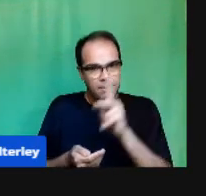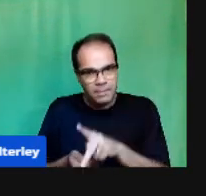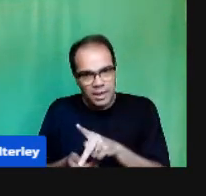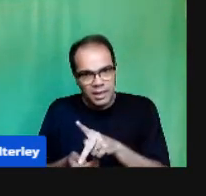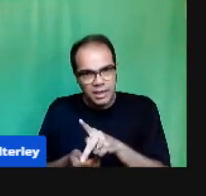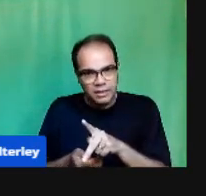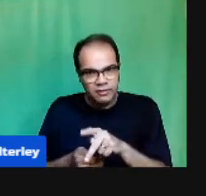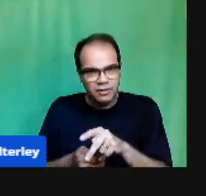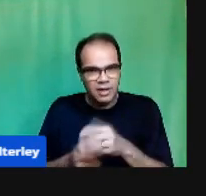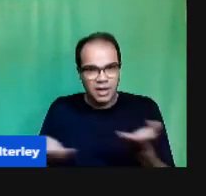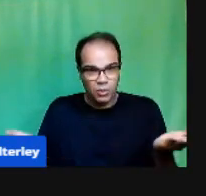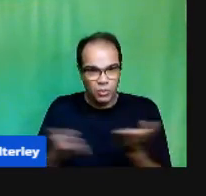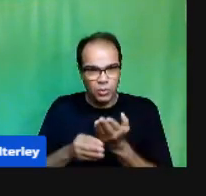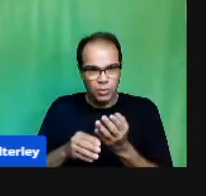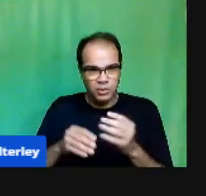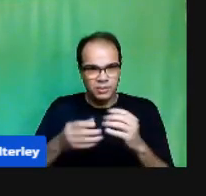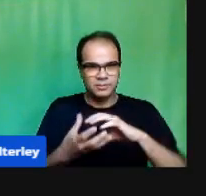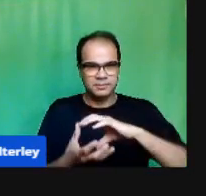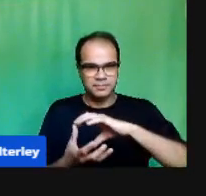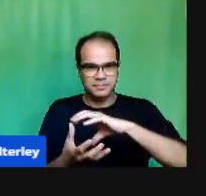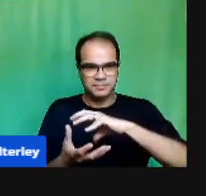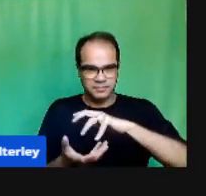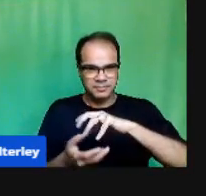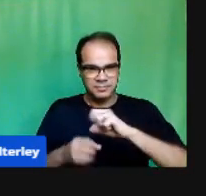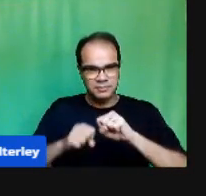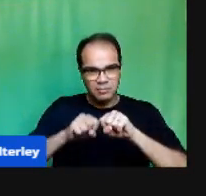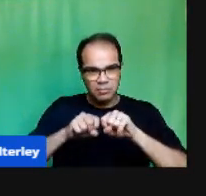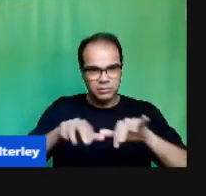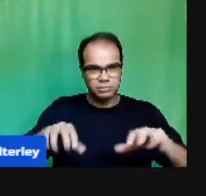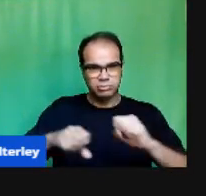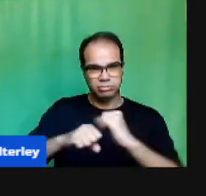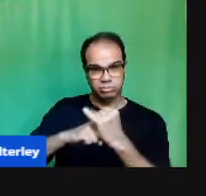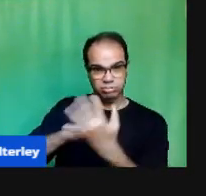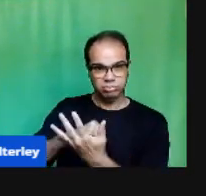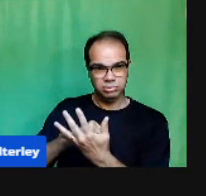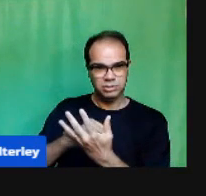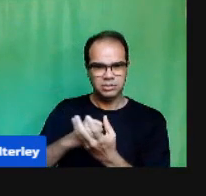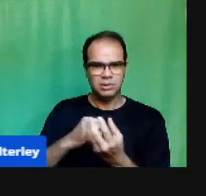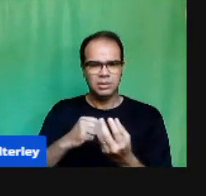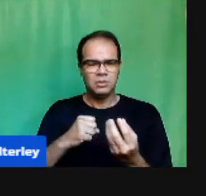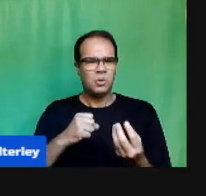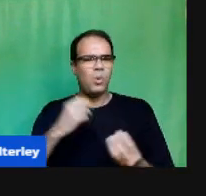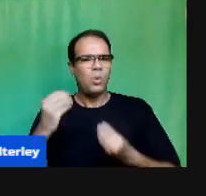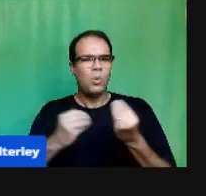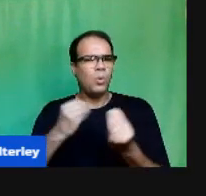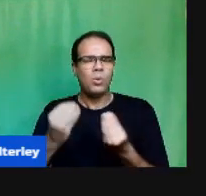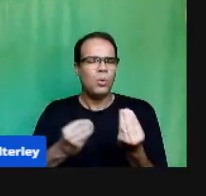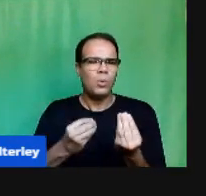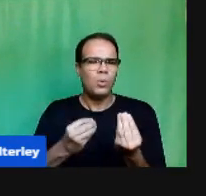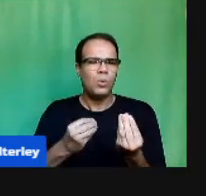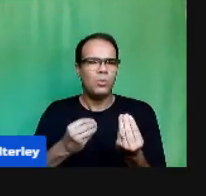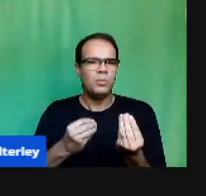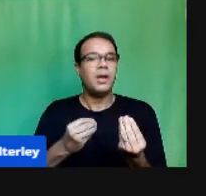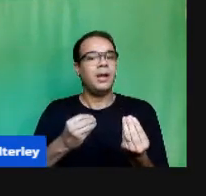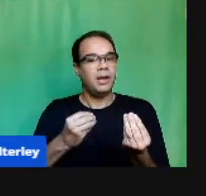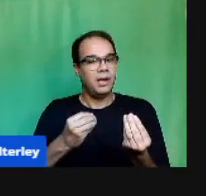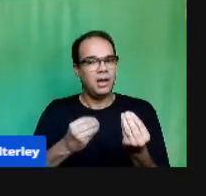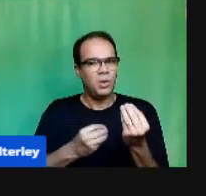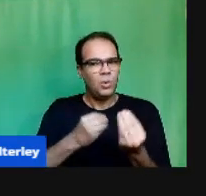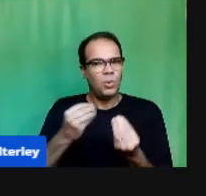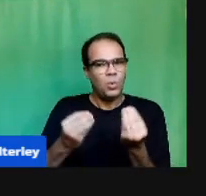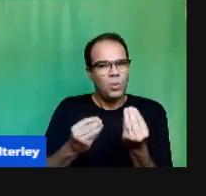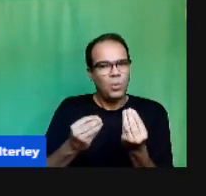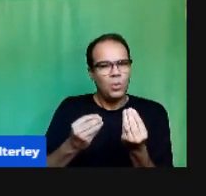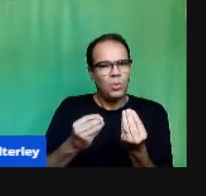E como este Também Pode se Transformar Ao ponto Em que Se adentra Nesse ambiente